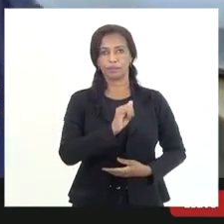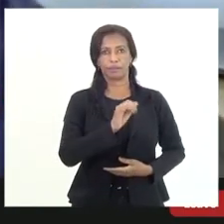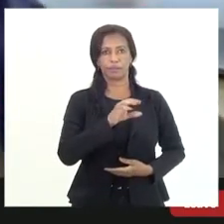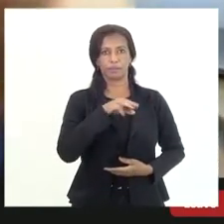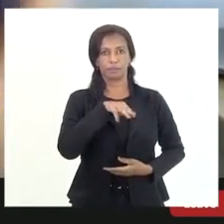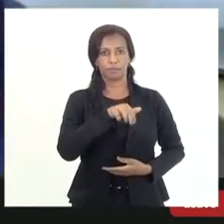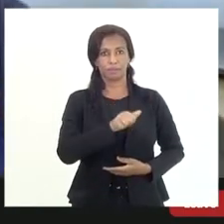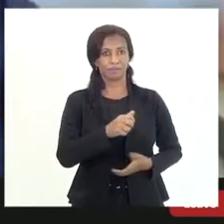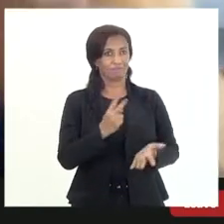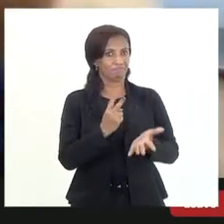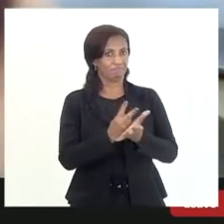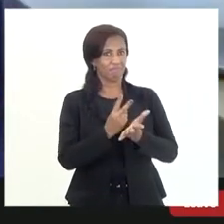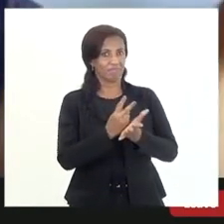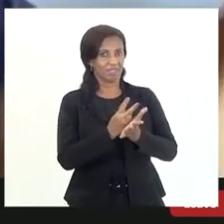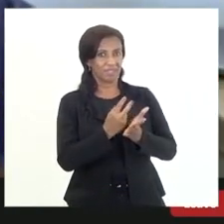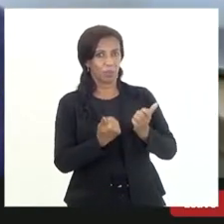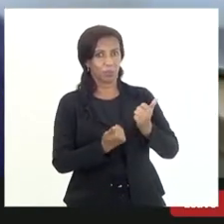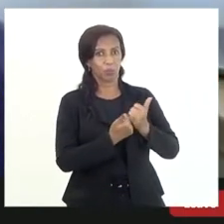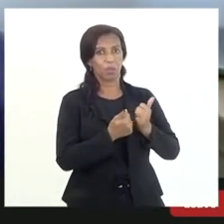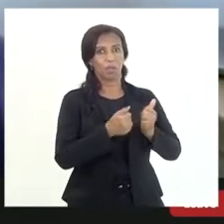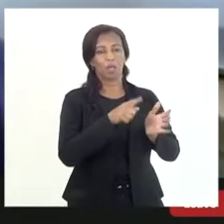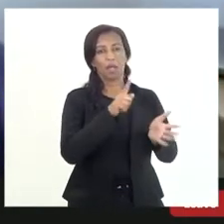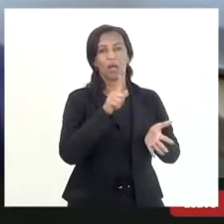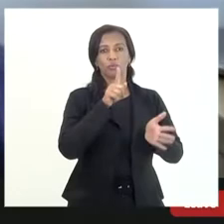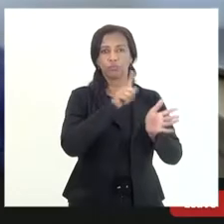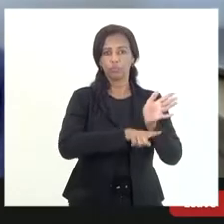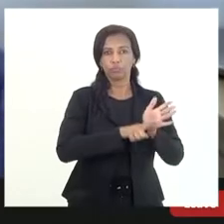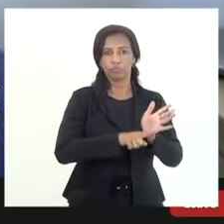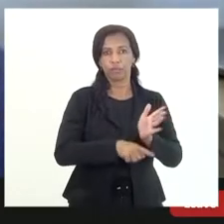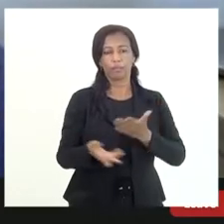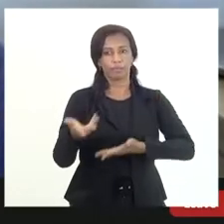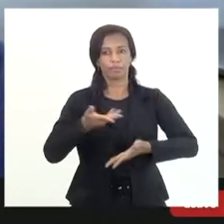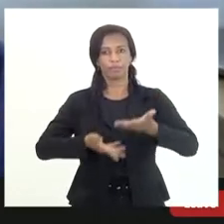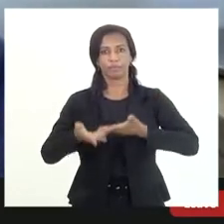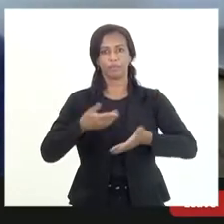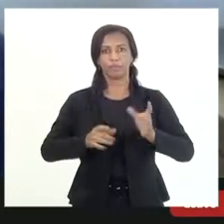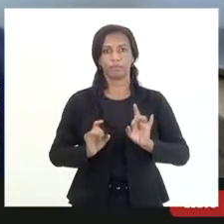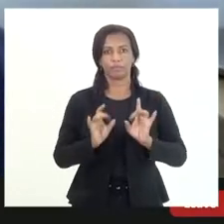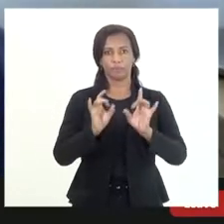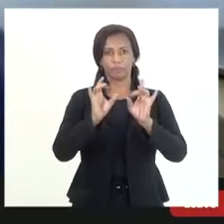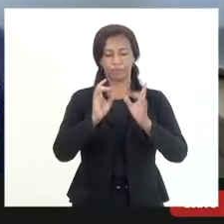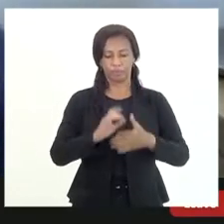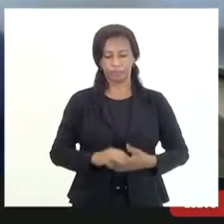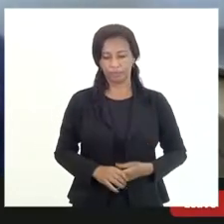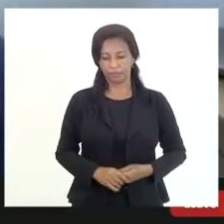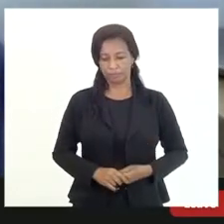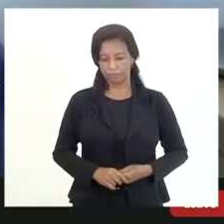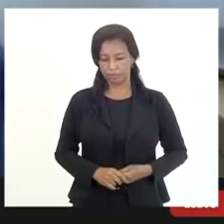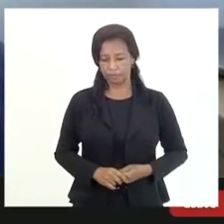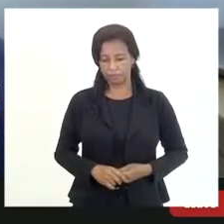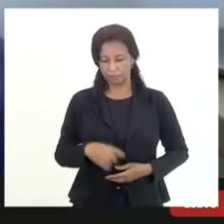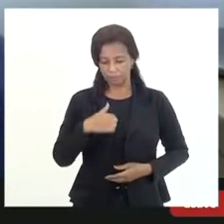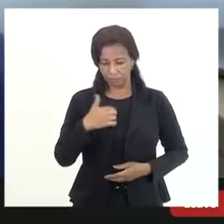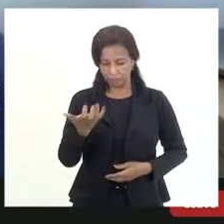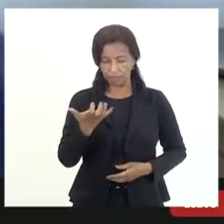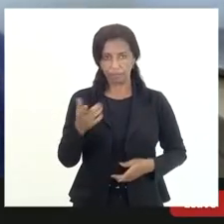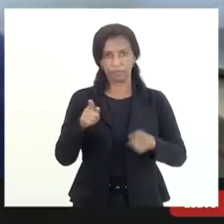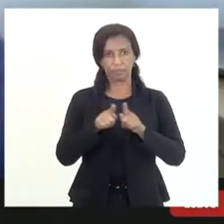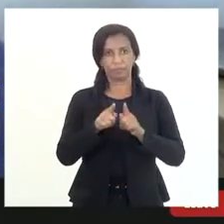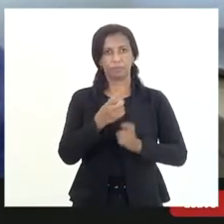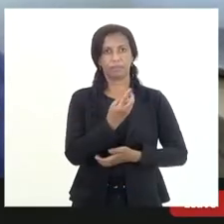subjacente aos abatimentos das participações especiais, e eu queria, doutor,